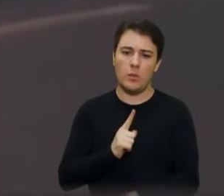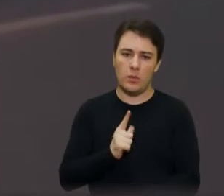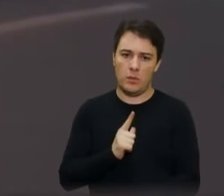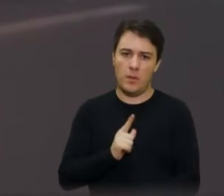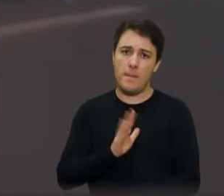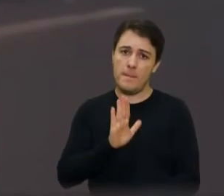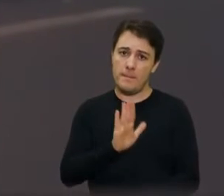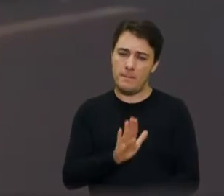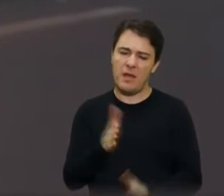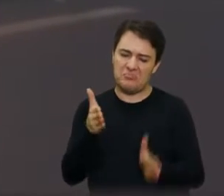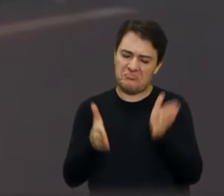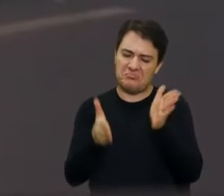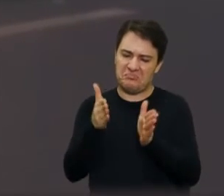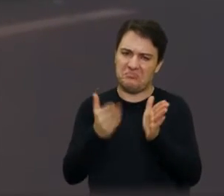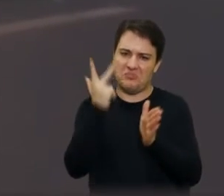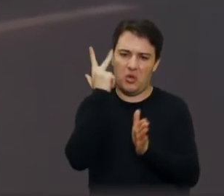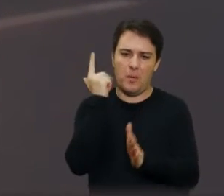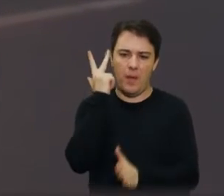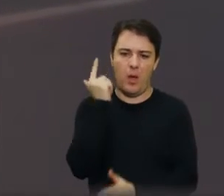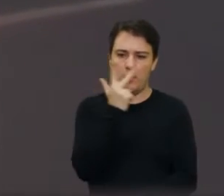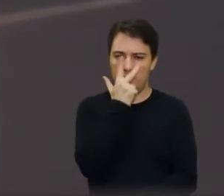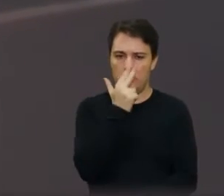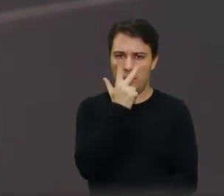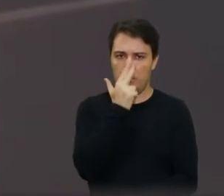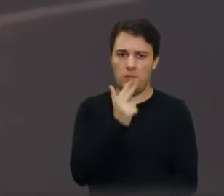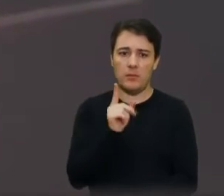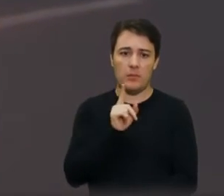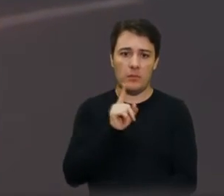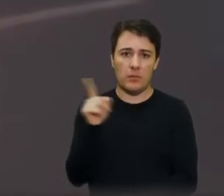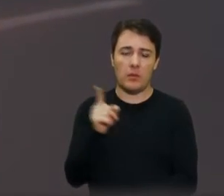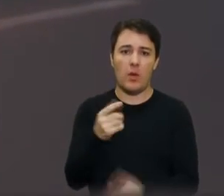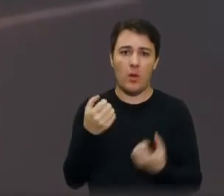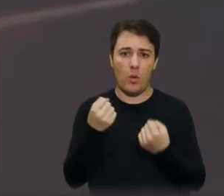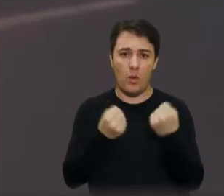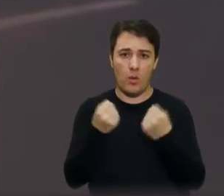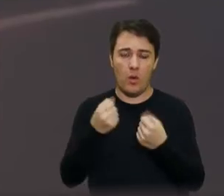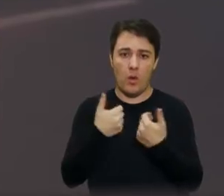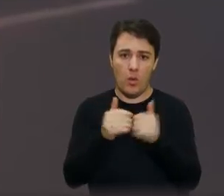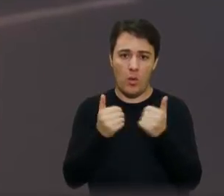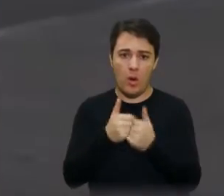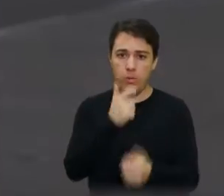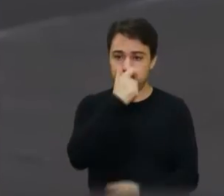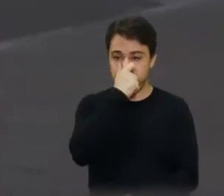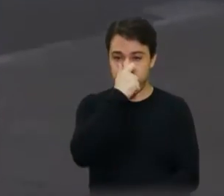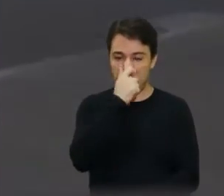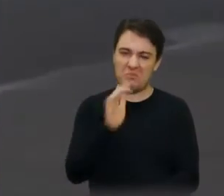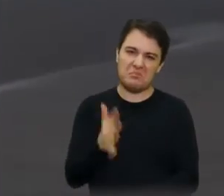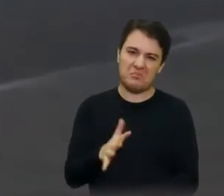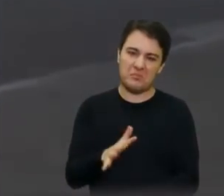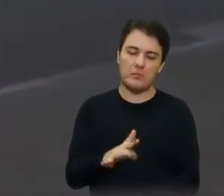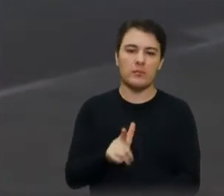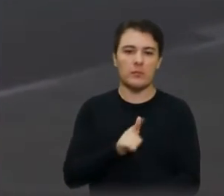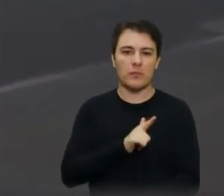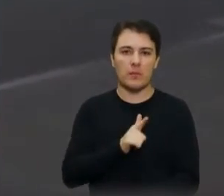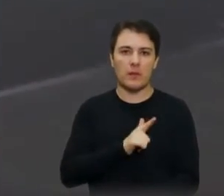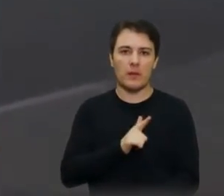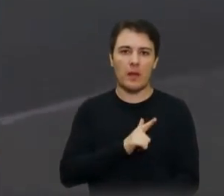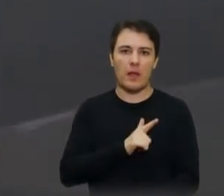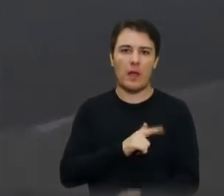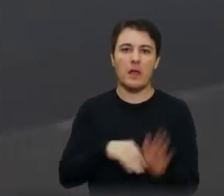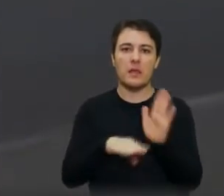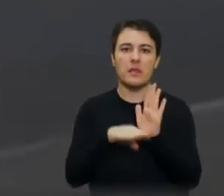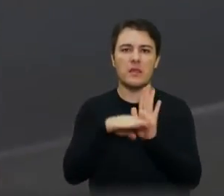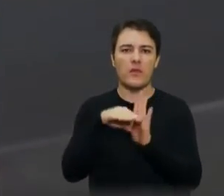mas dentro da normalidade. Não circularam totalmente lotados, estavam em nível 3, que